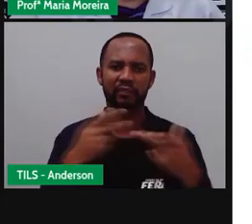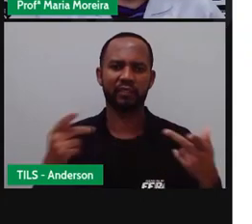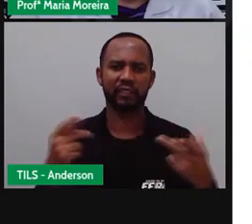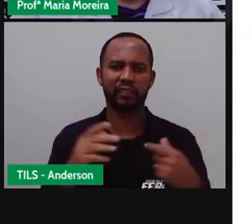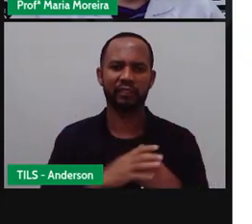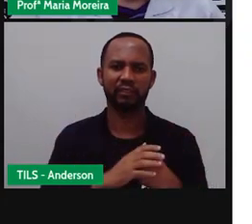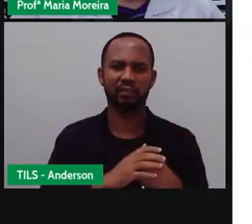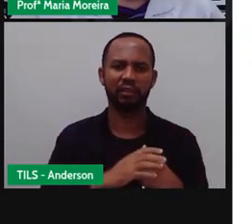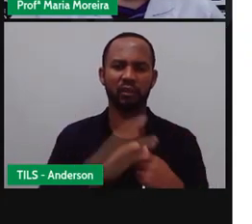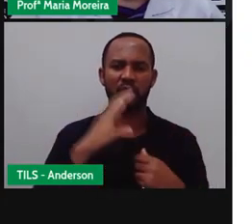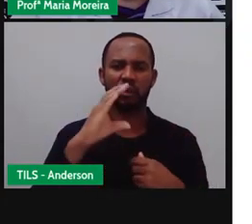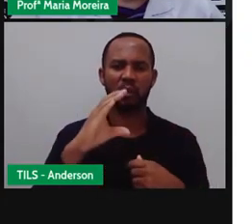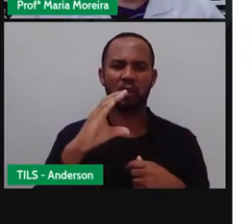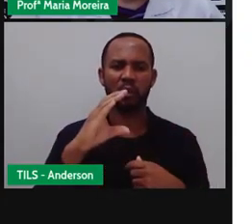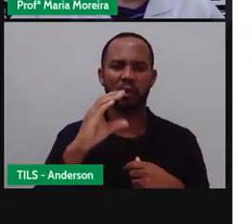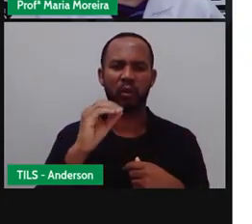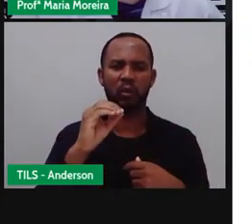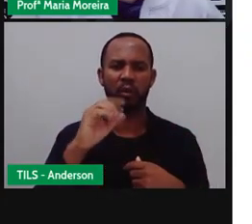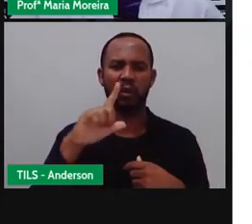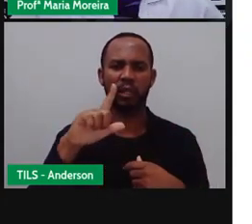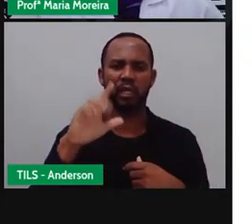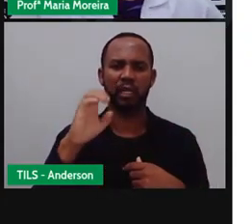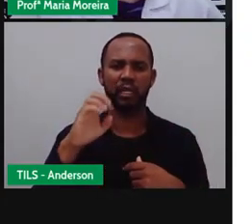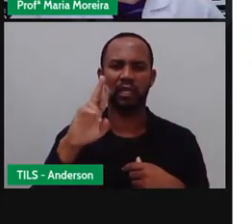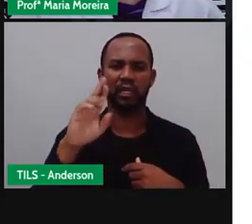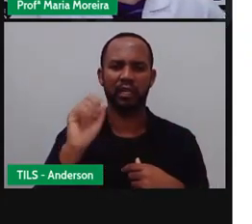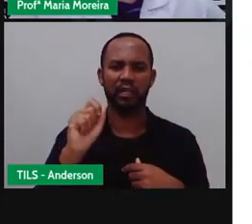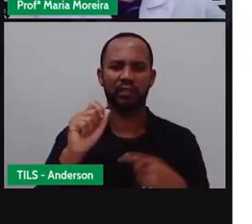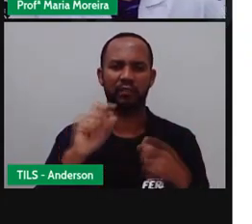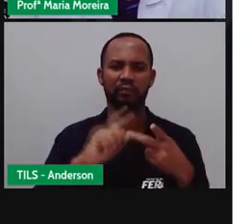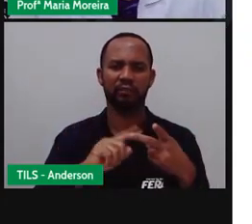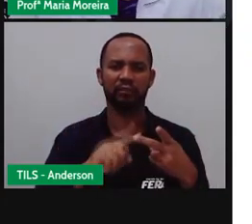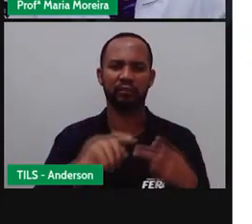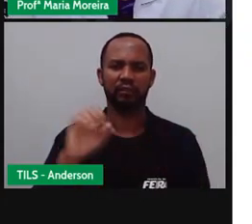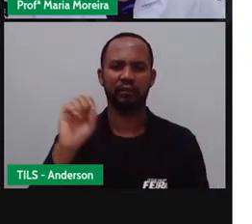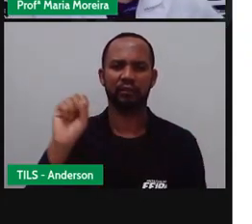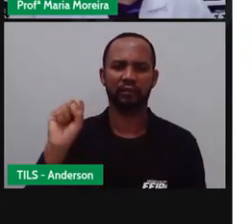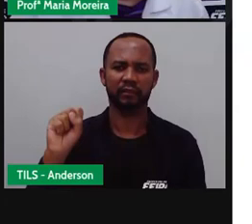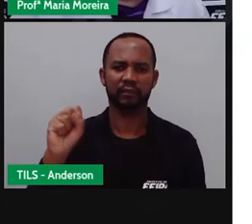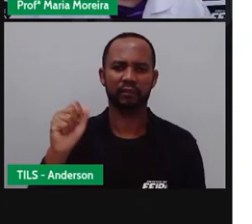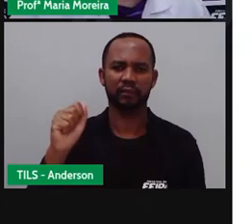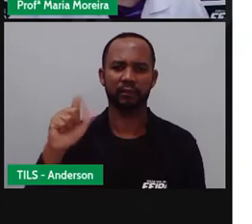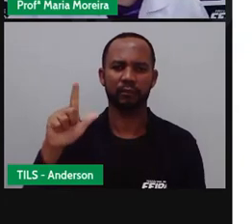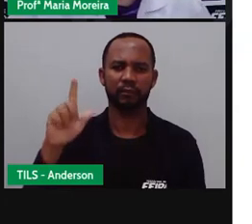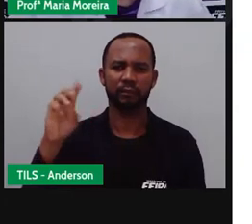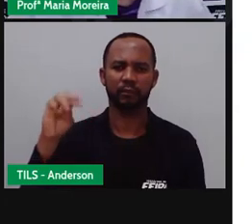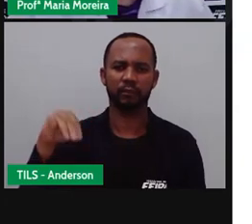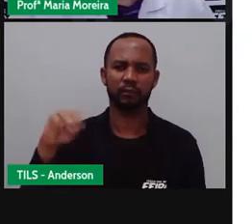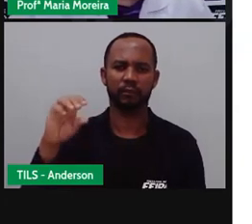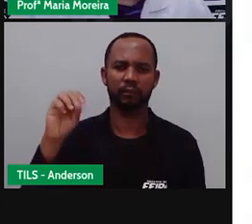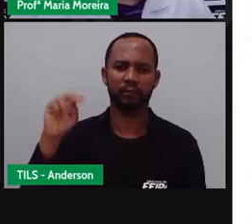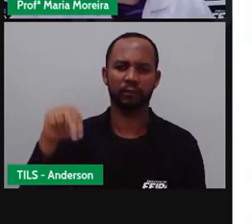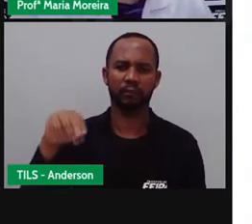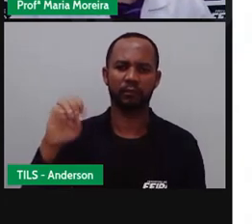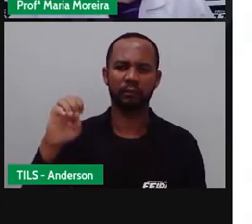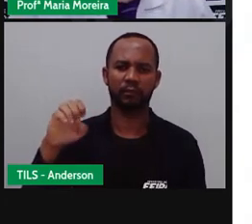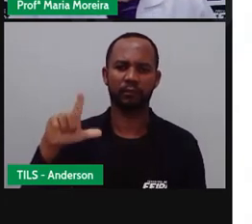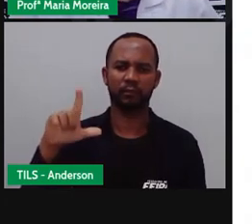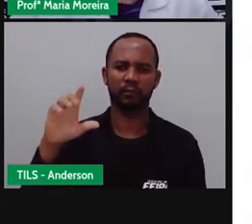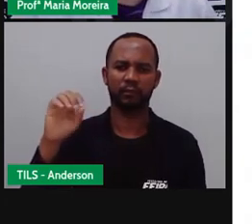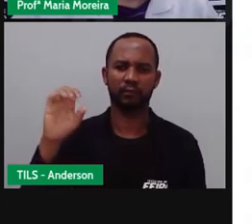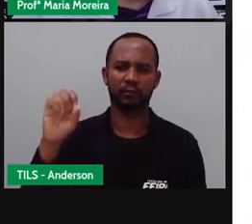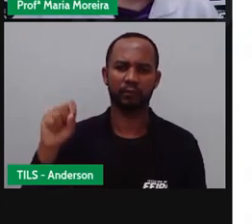Salmonellose A nossa salmonella De comidas que ficam expostas ao tempo Principalmente naquela época de micareta